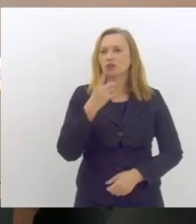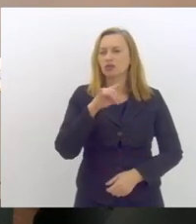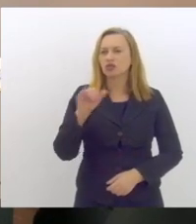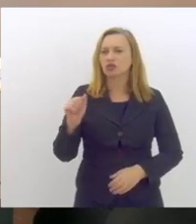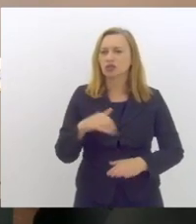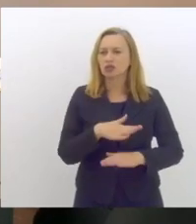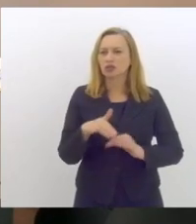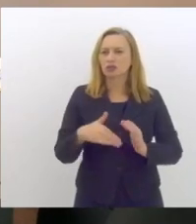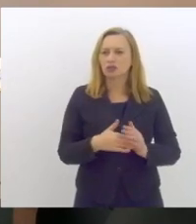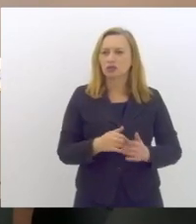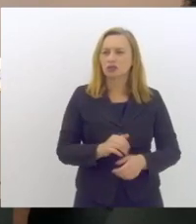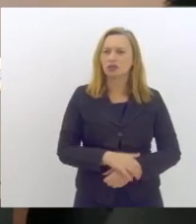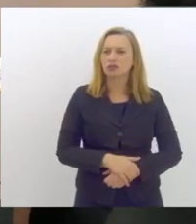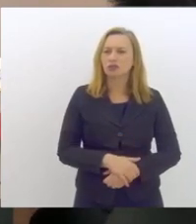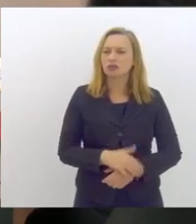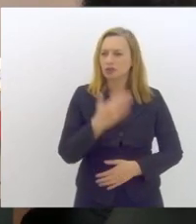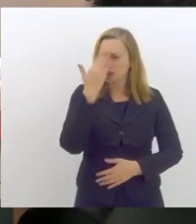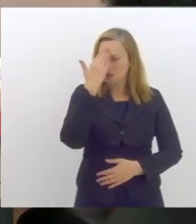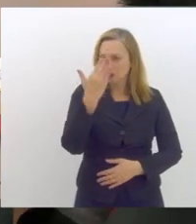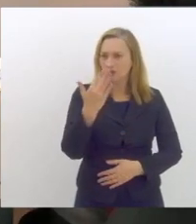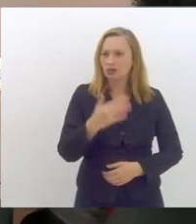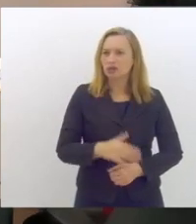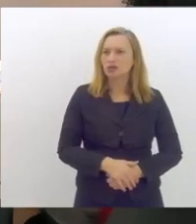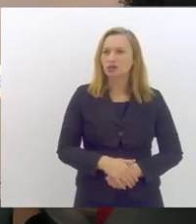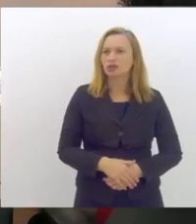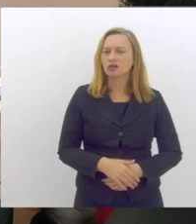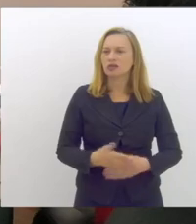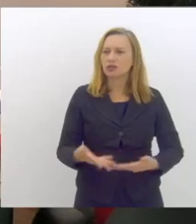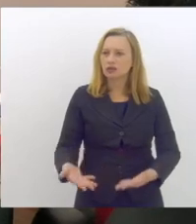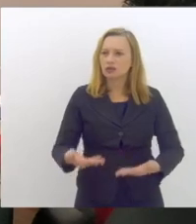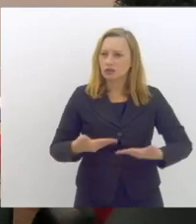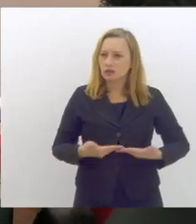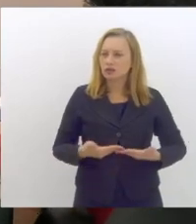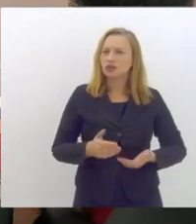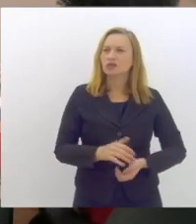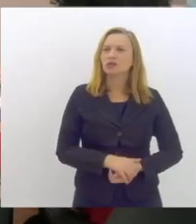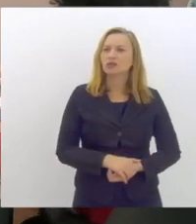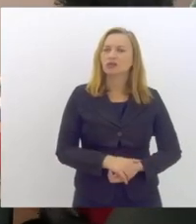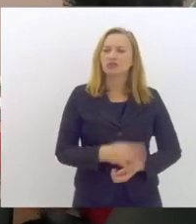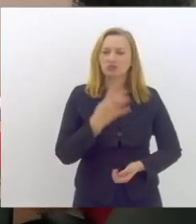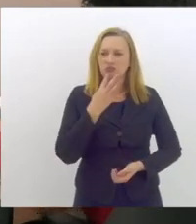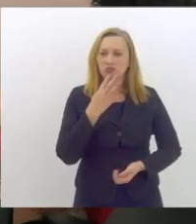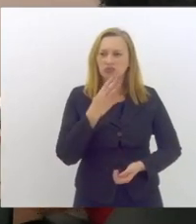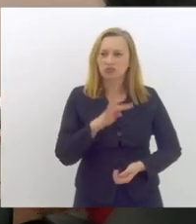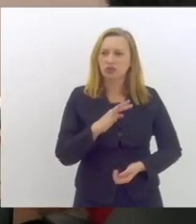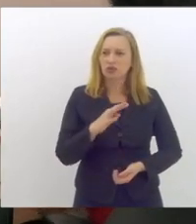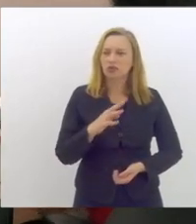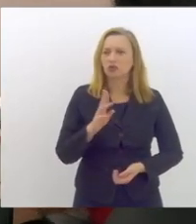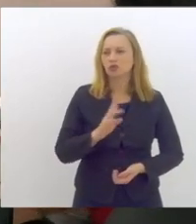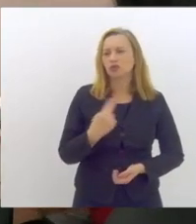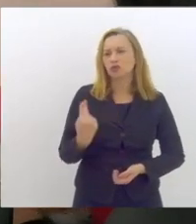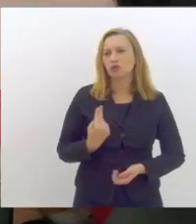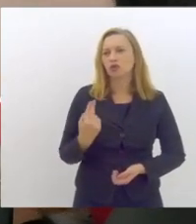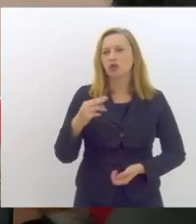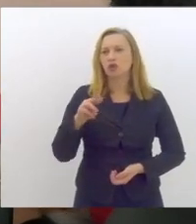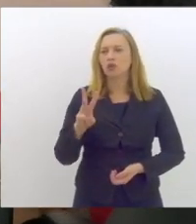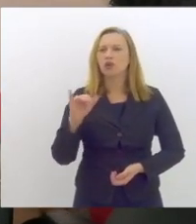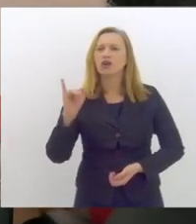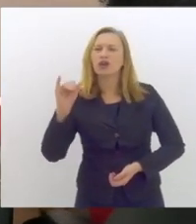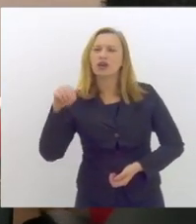todos queria agradecer pelo convite para quem não me conhece eu me chamo William eu sou